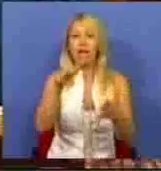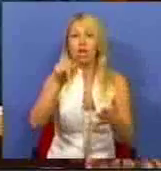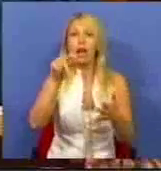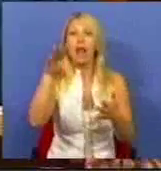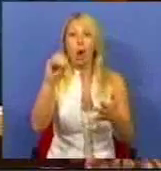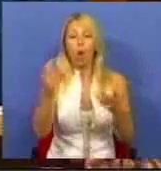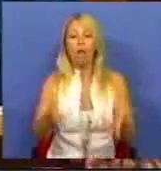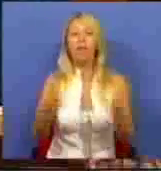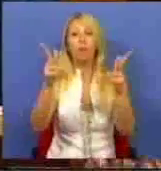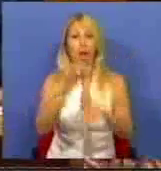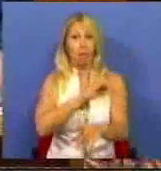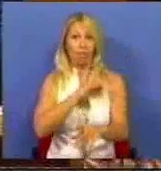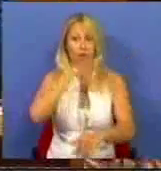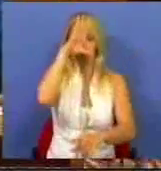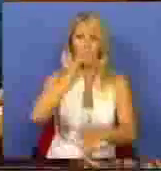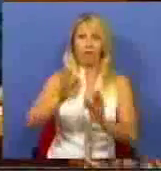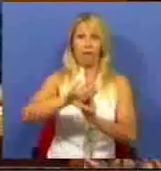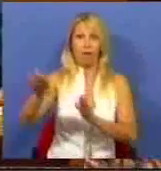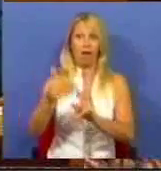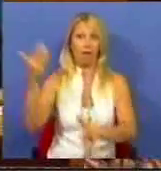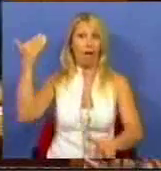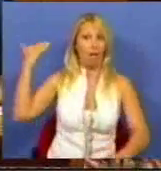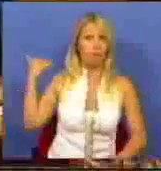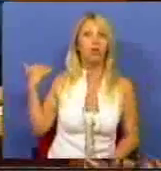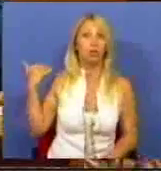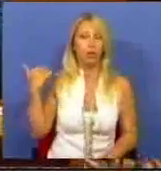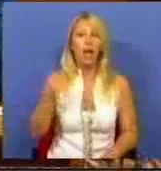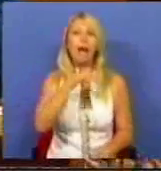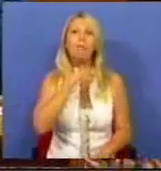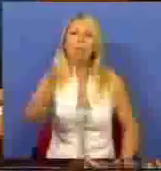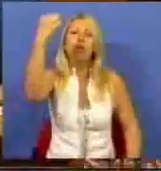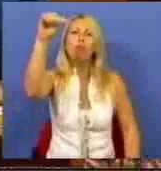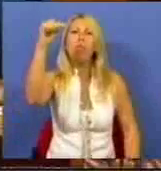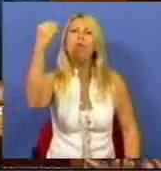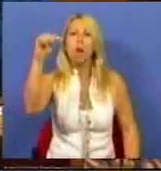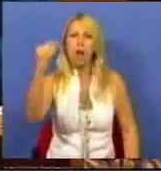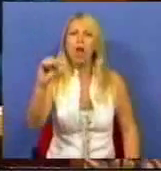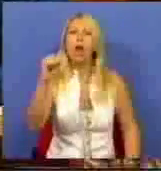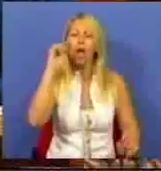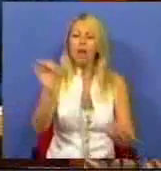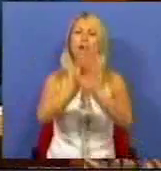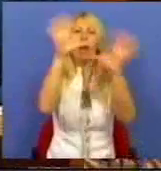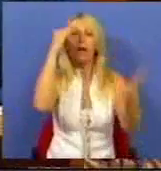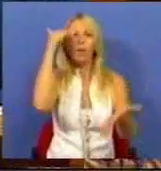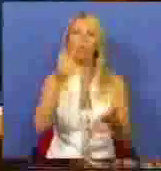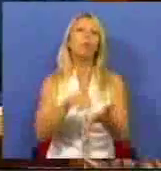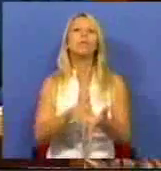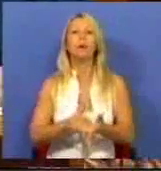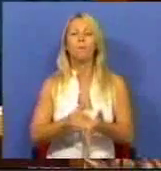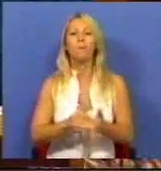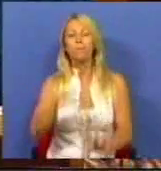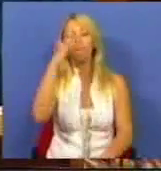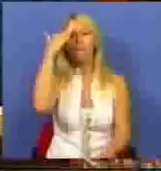privatista dos governos de direita que a antecederam, permite uma única e nítida conclusão. A